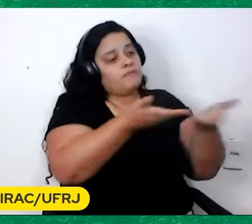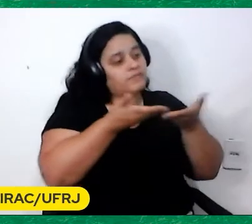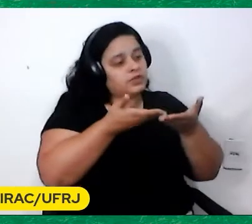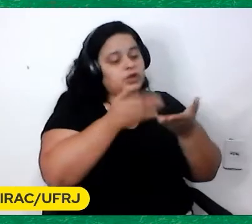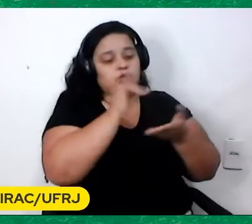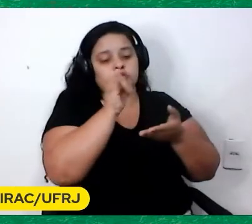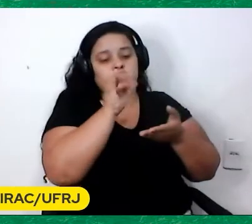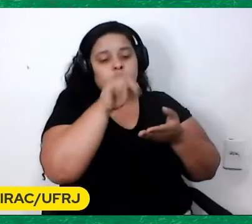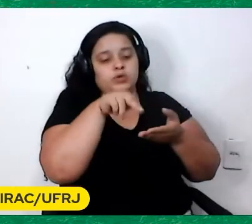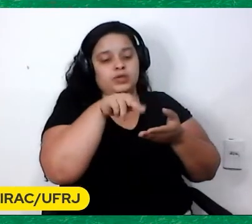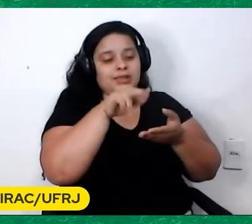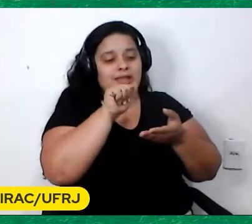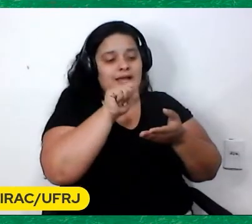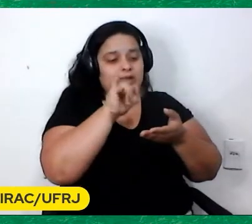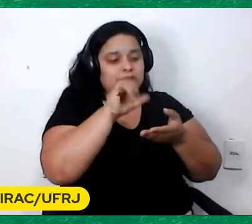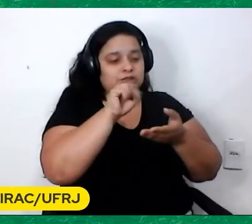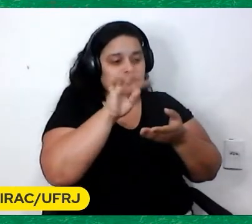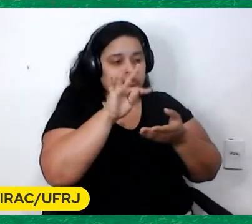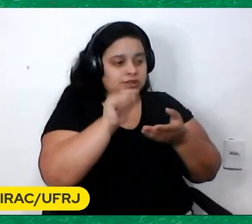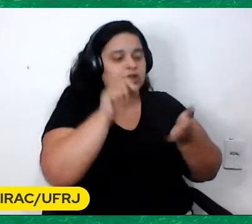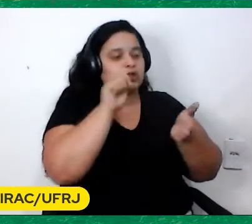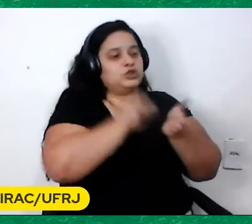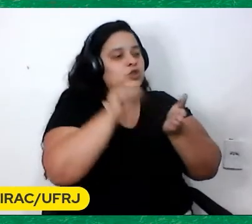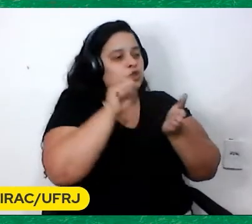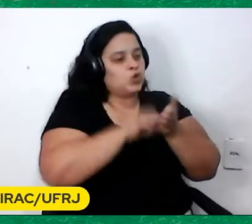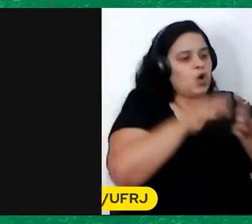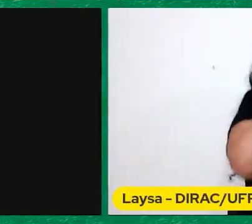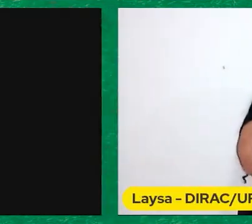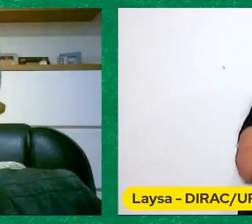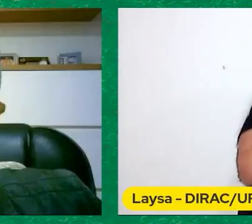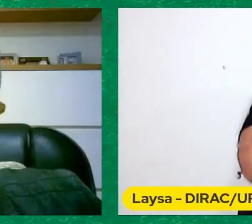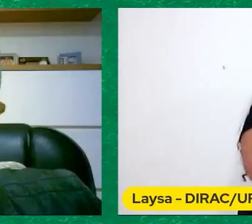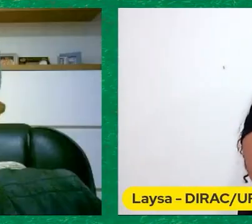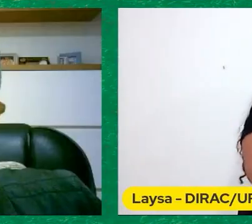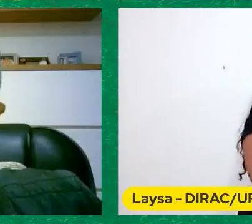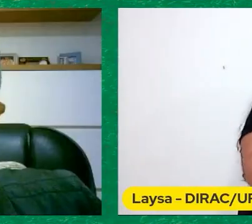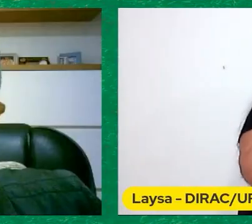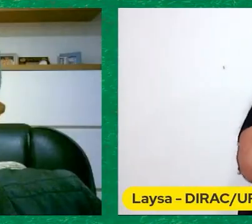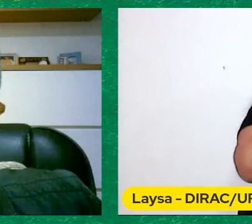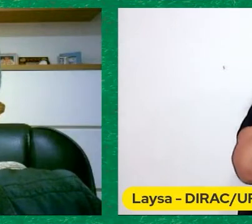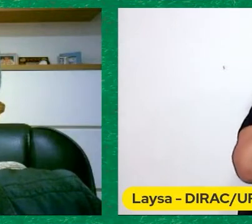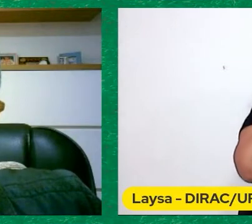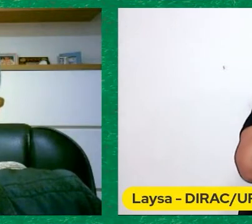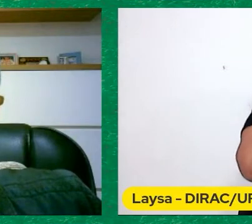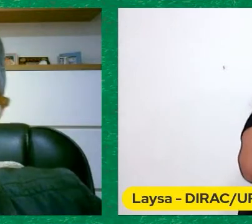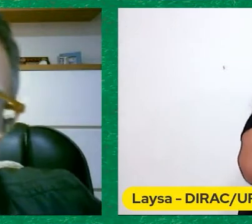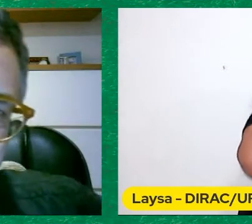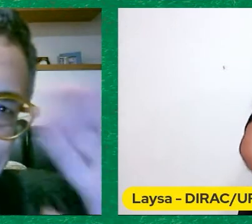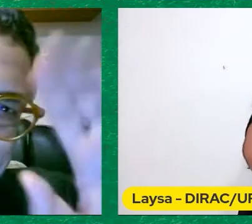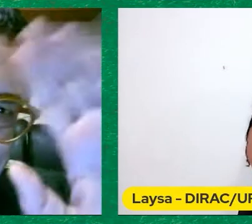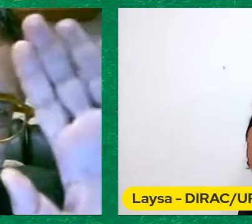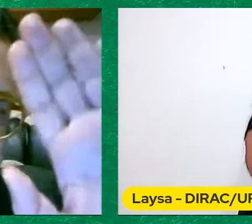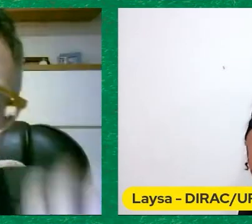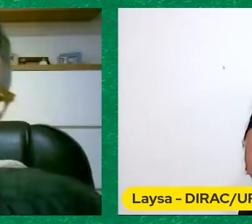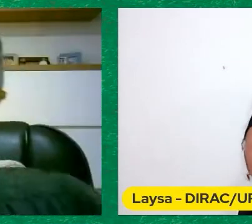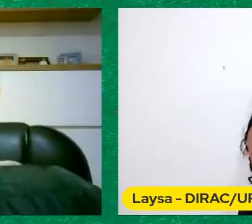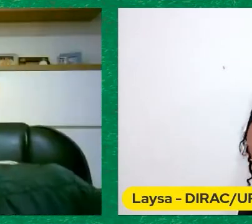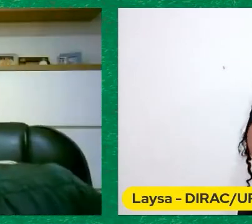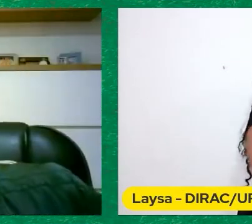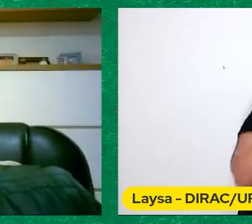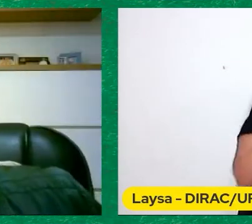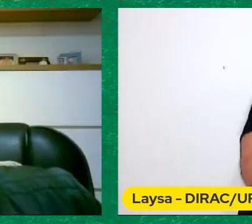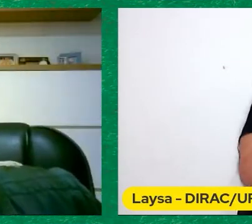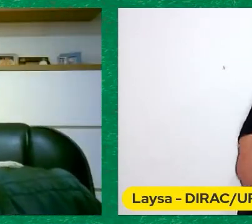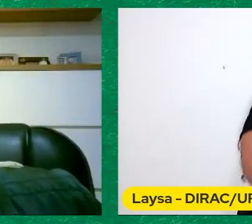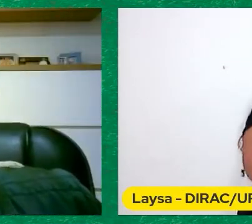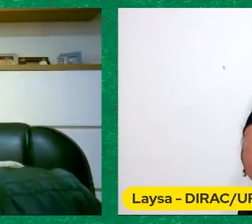escritor, pesquisador E crítico de cinema Carlos Alberto Marcos Muito obrigado também, Carlinhos Por aceitar aqui o nosso convite